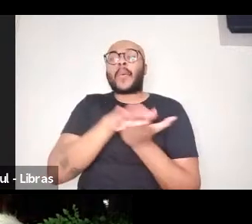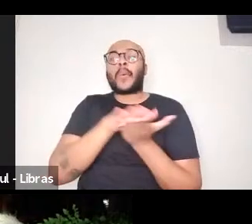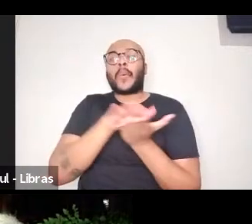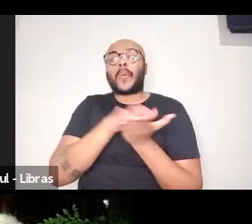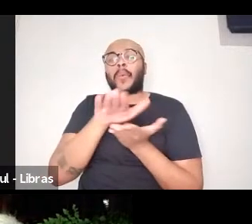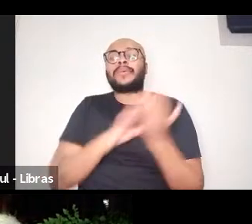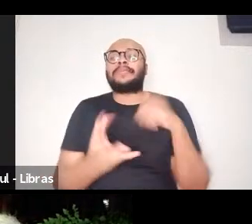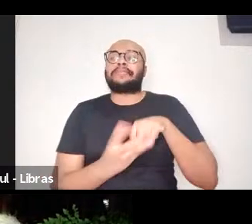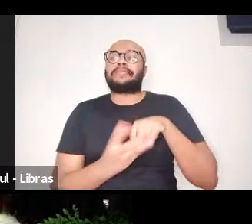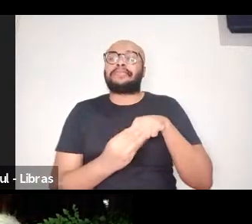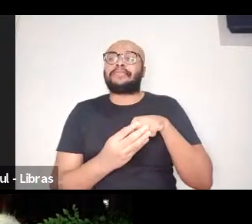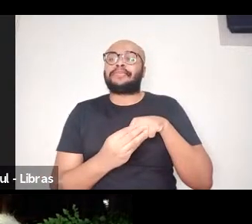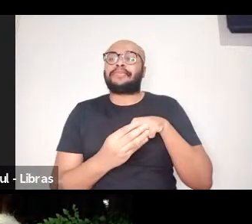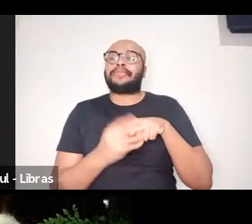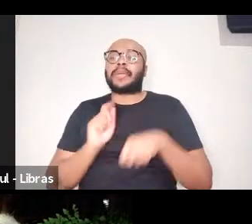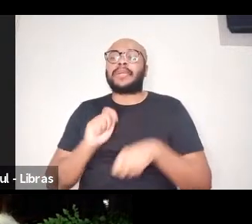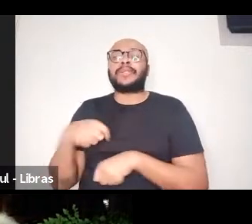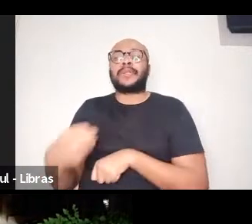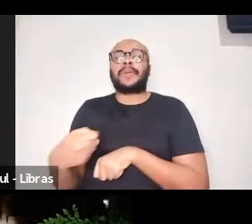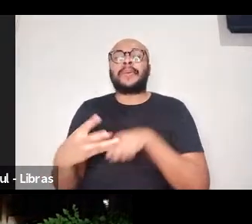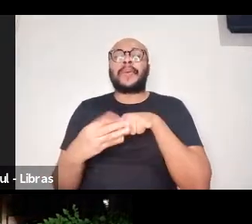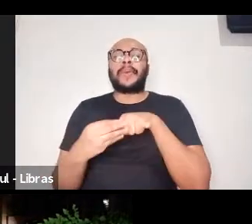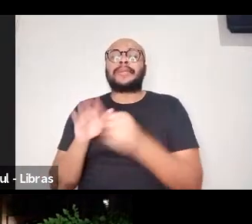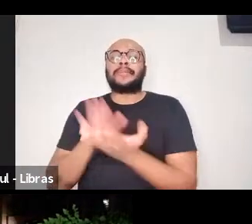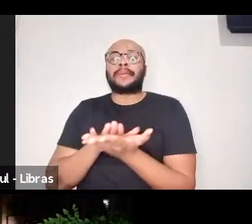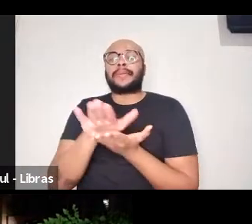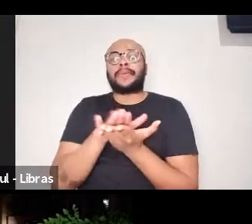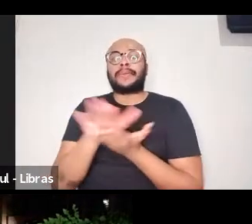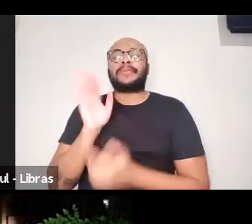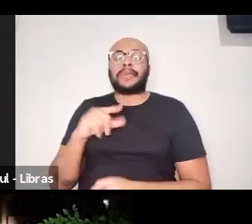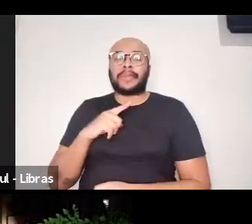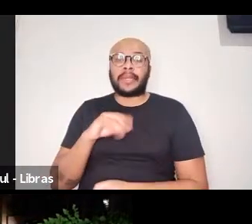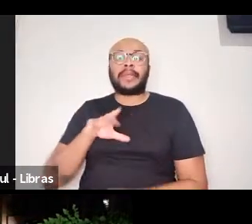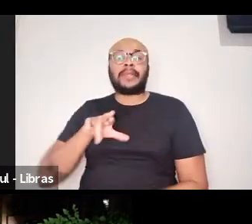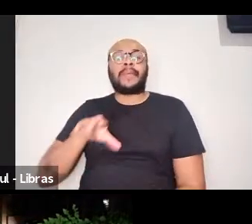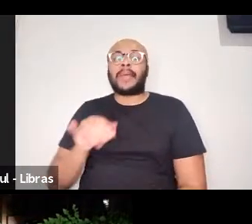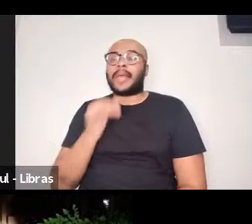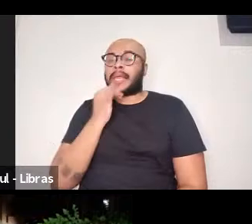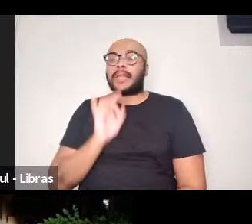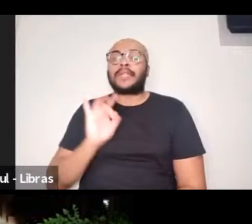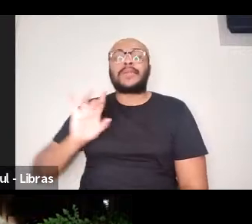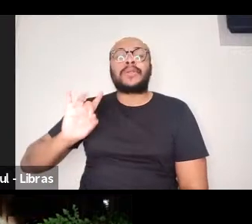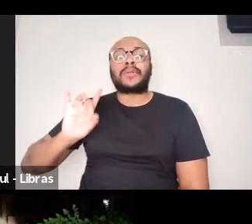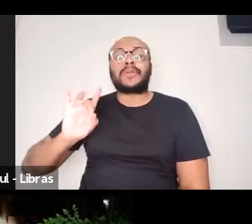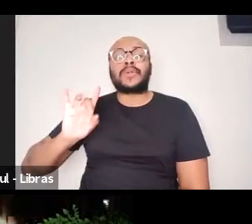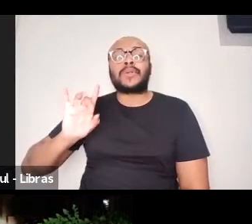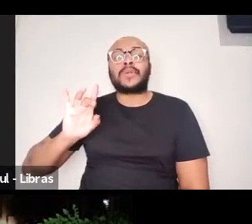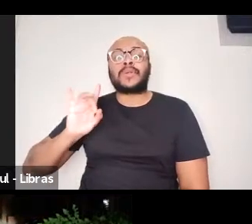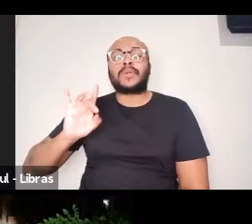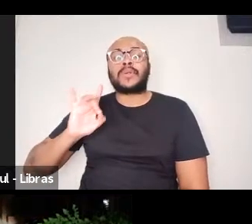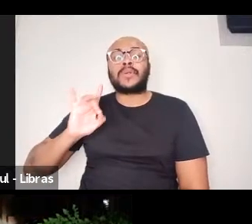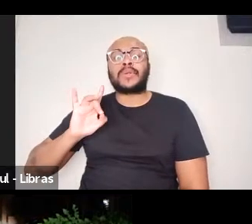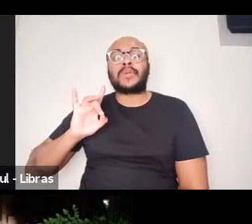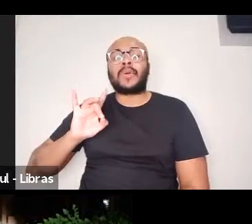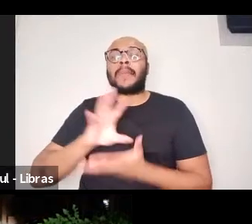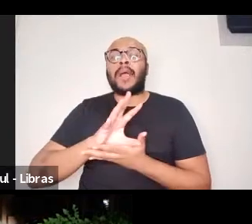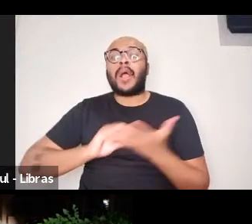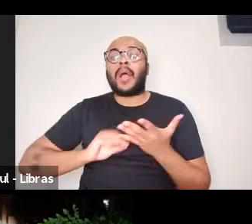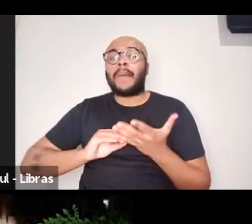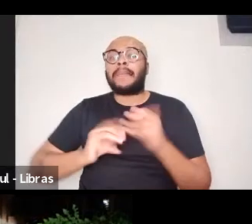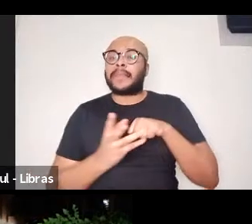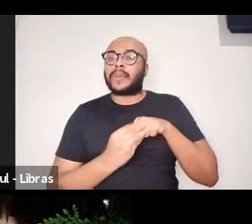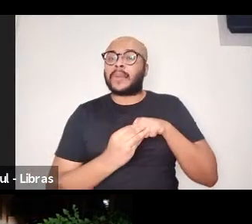conhecimento sobre o conhecimento produzido, ou seja, não é apenas uma reprodução daquele conhecimento, mas é uma